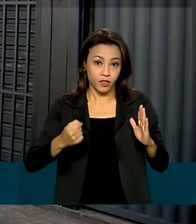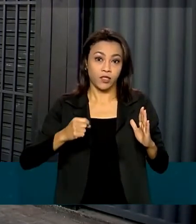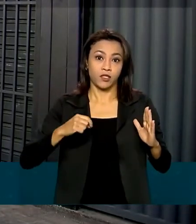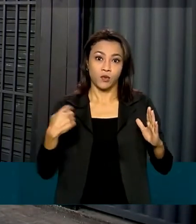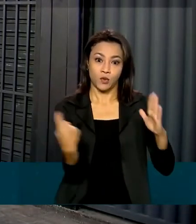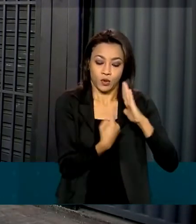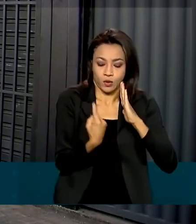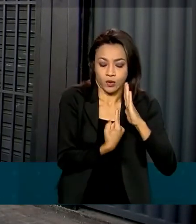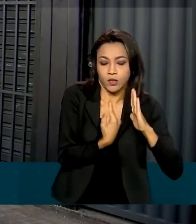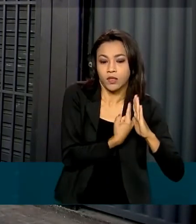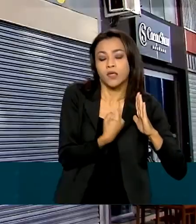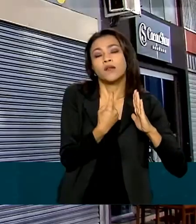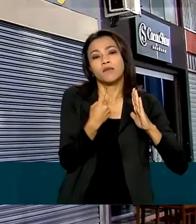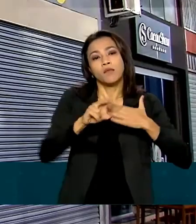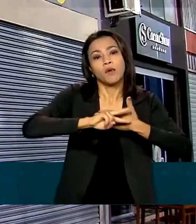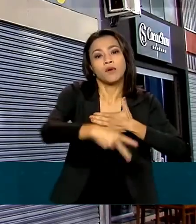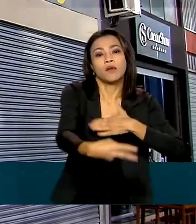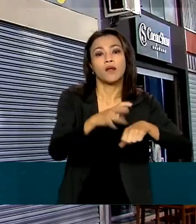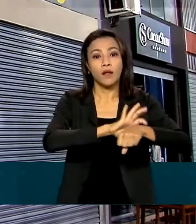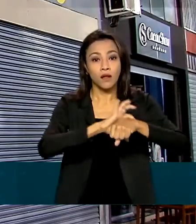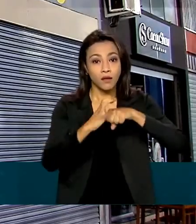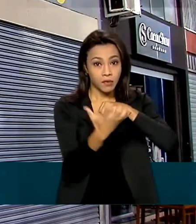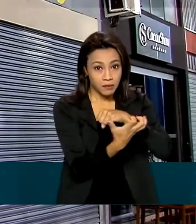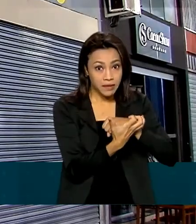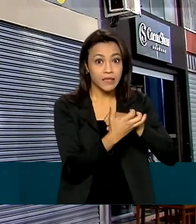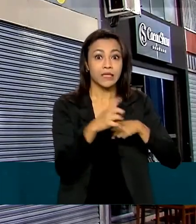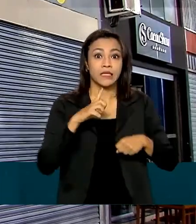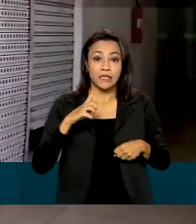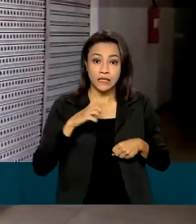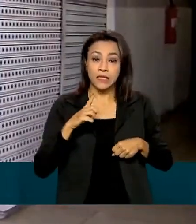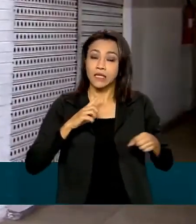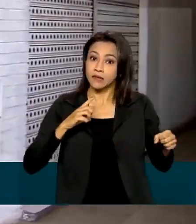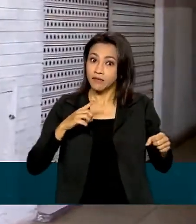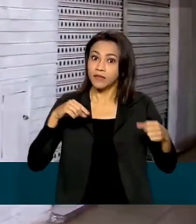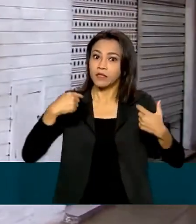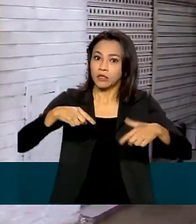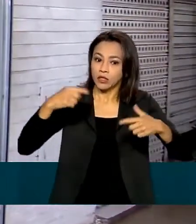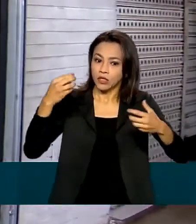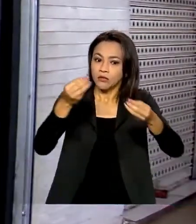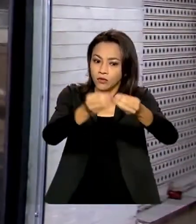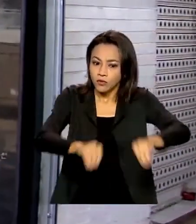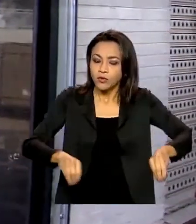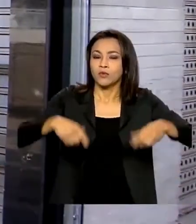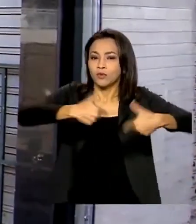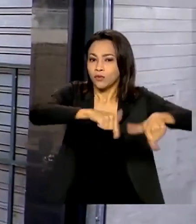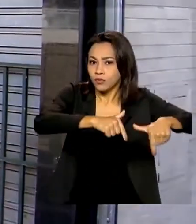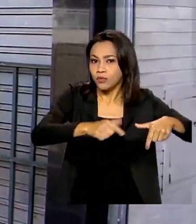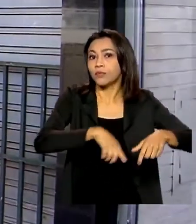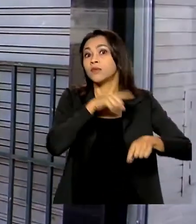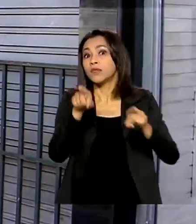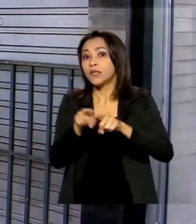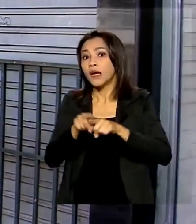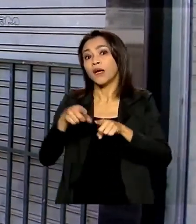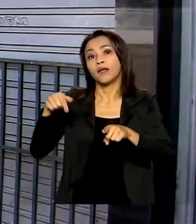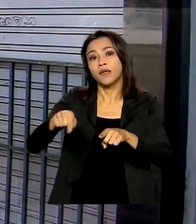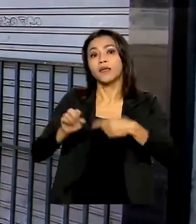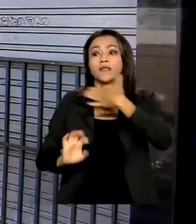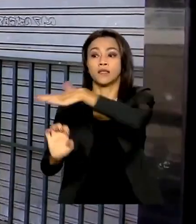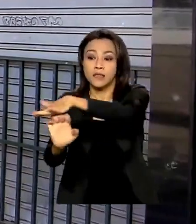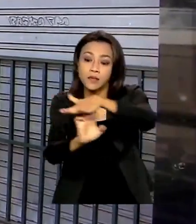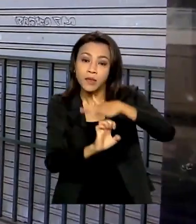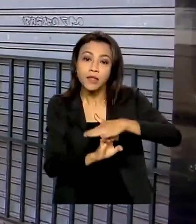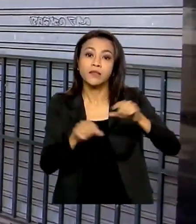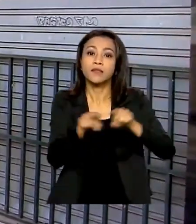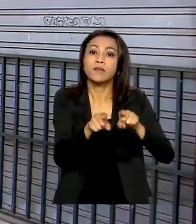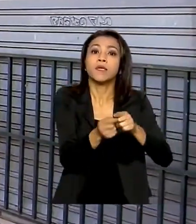pandemia da Covid-19 gerou consequências no emprego, no desenvolvimento das empresas e nos serviços prestados